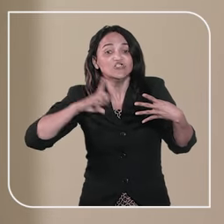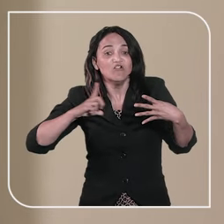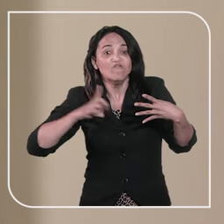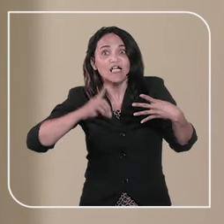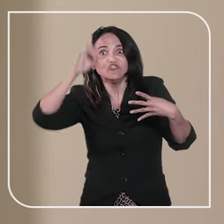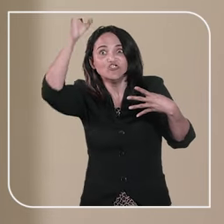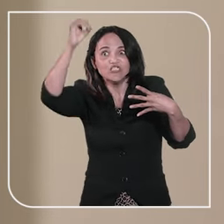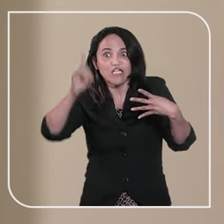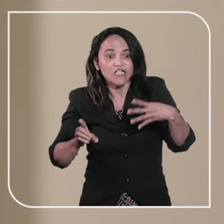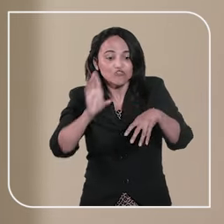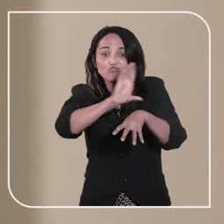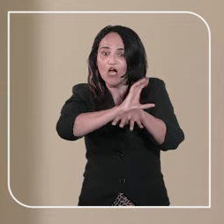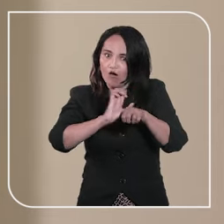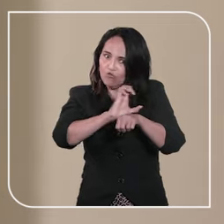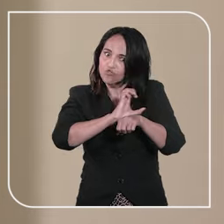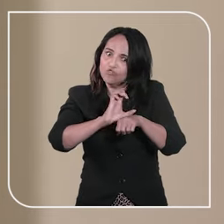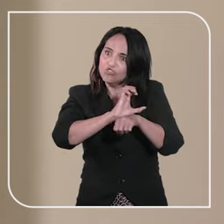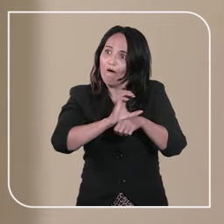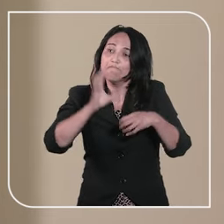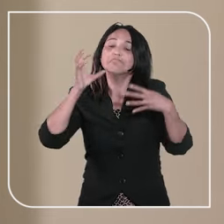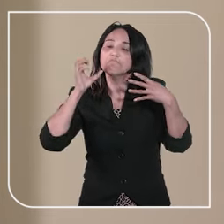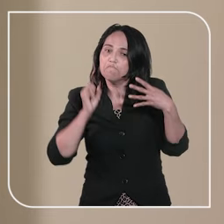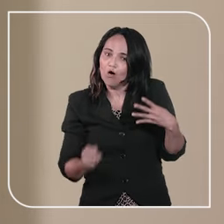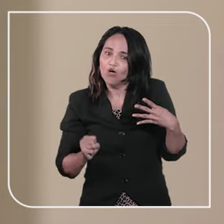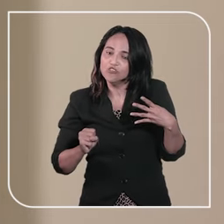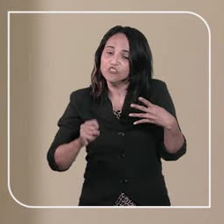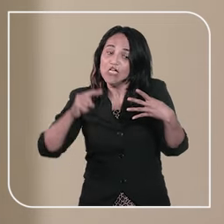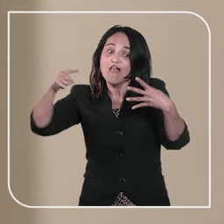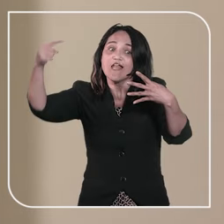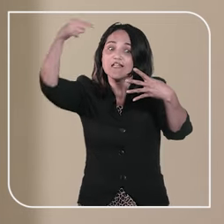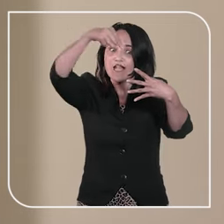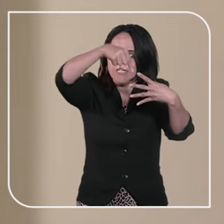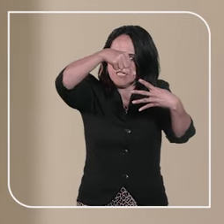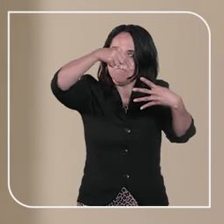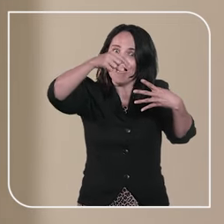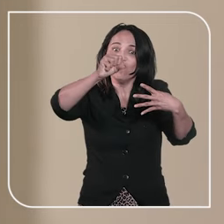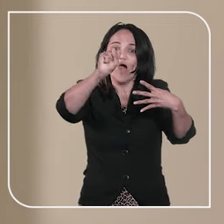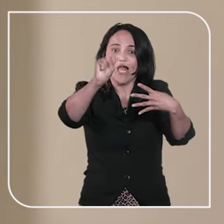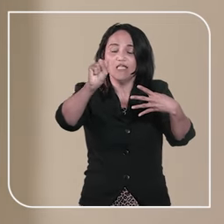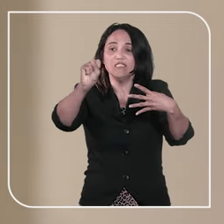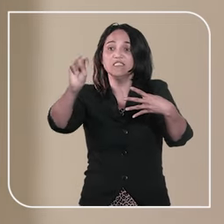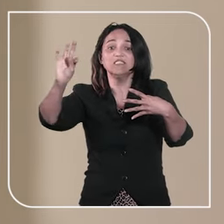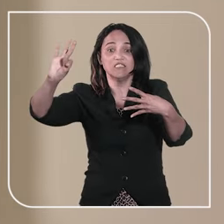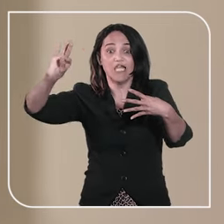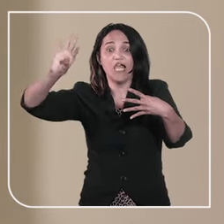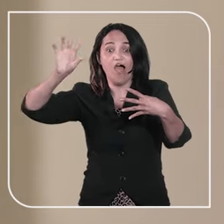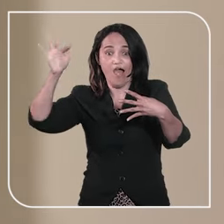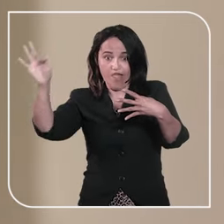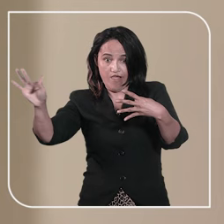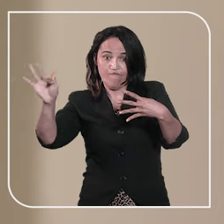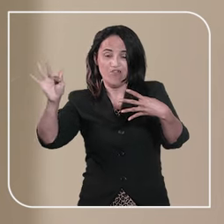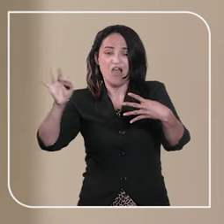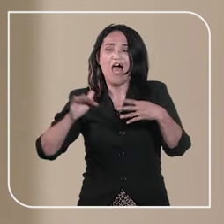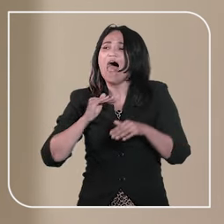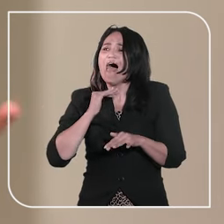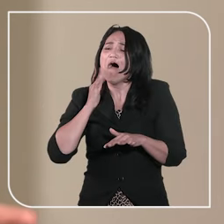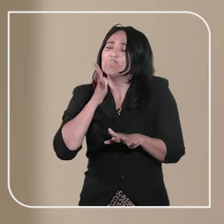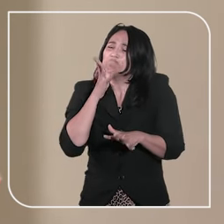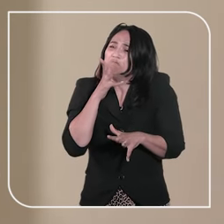possível haver um recurso para o STF. Então, é um procedimento muito